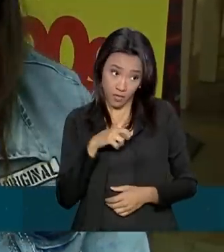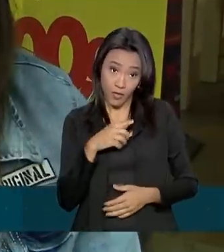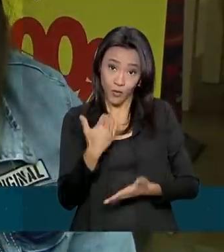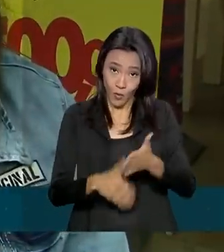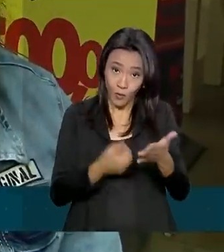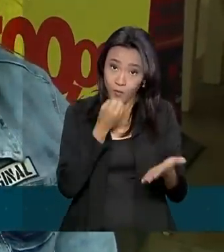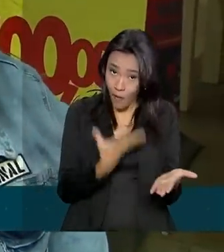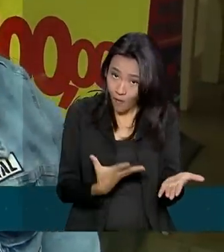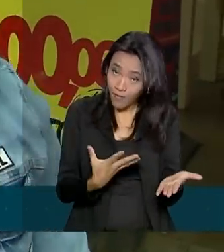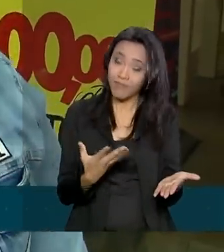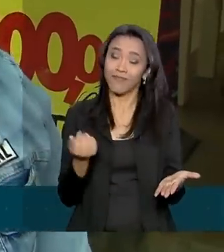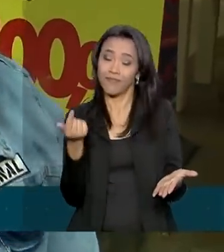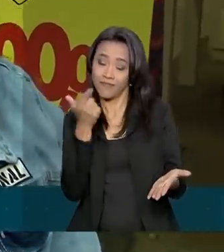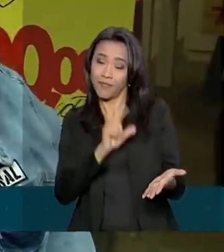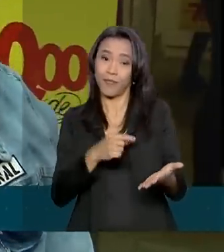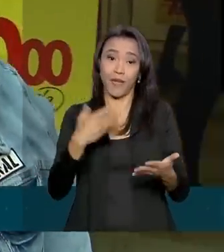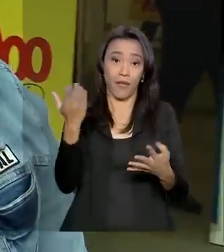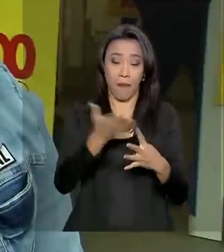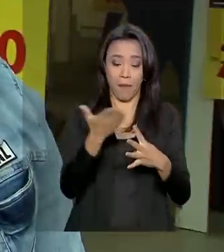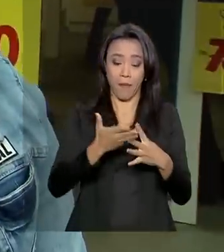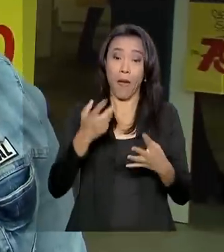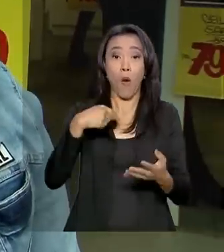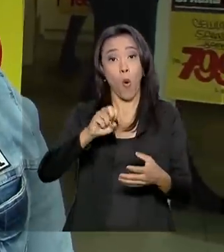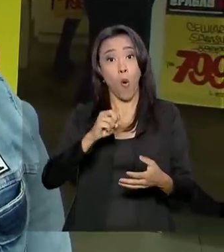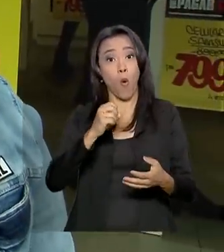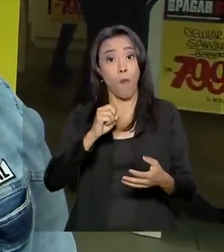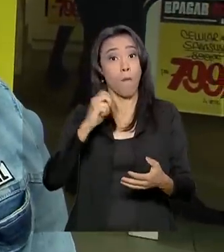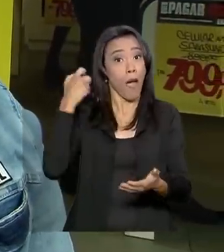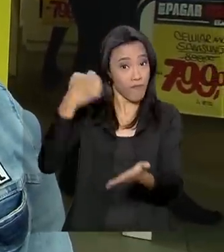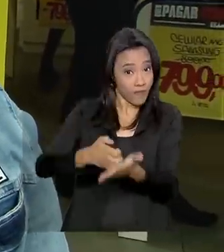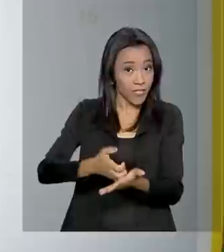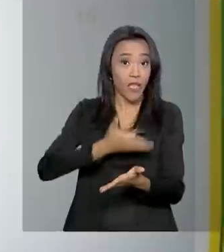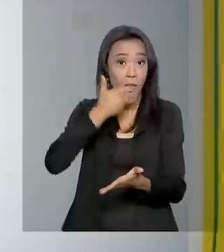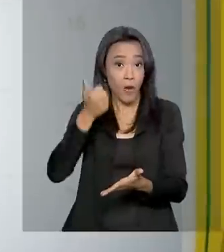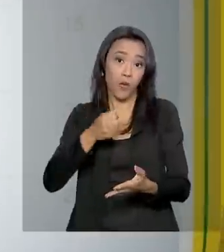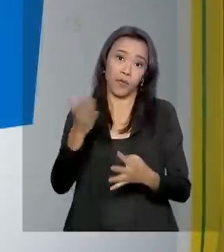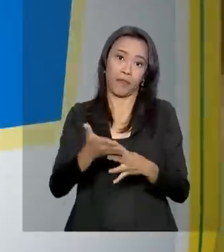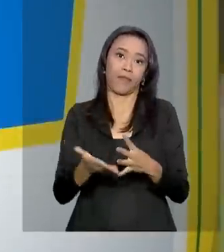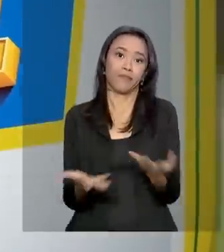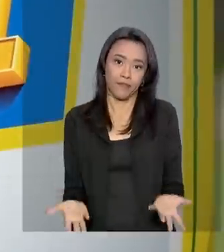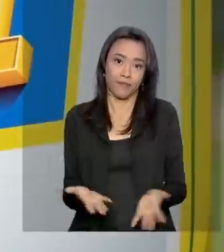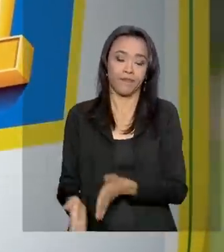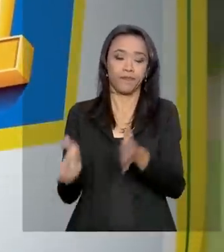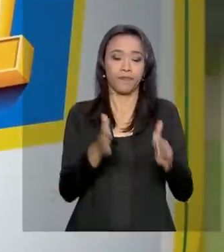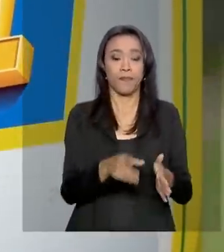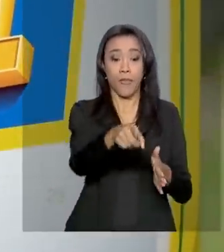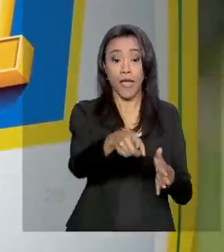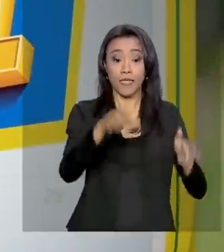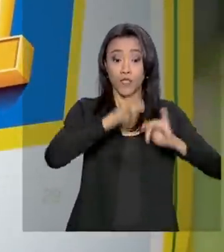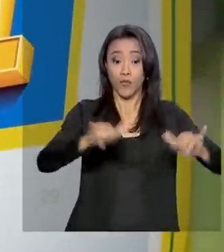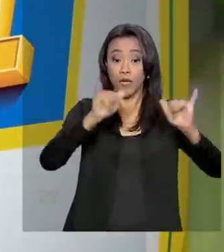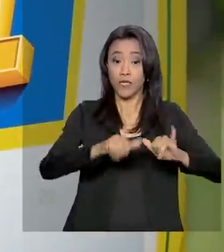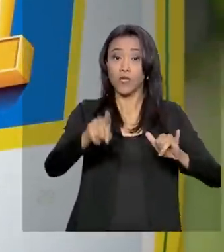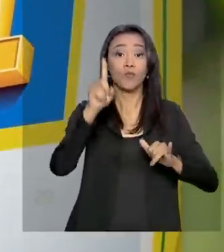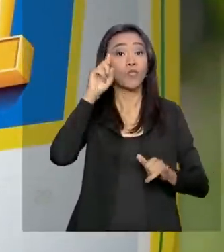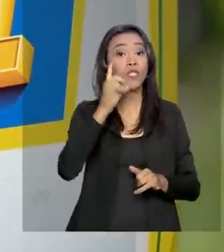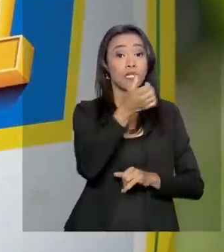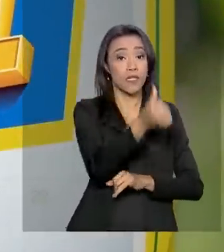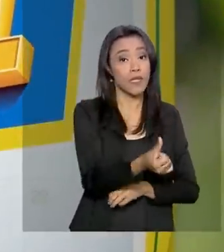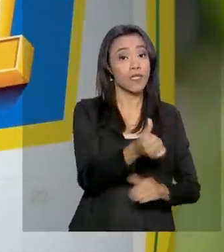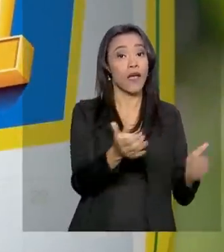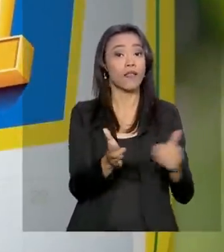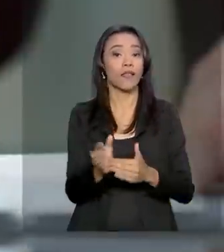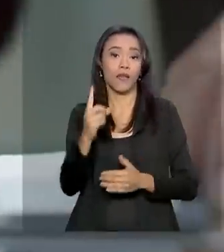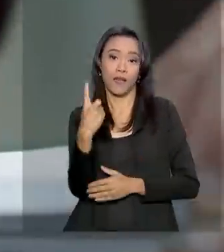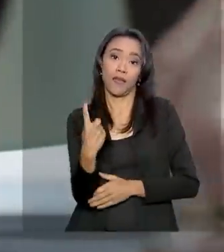bom, a gente compra, porque faz o boleto, paga a vista, e a vista é bem melhor comprar a vista. Oficialmente, a campanha vai do dia 6 ao dia 15 de